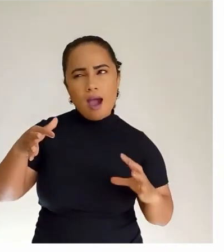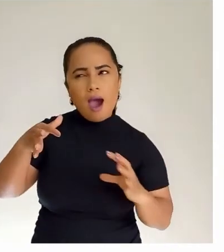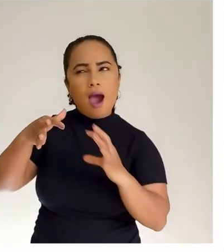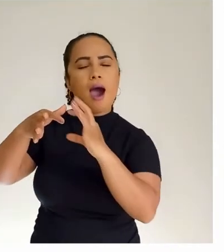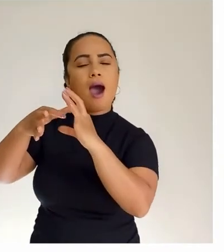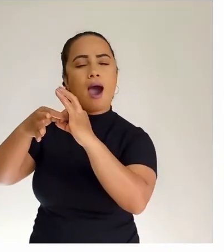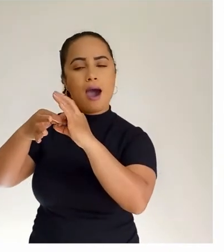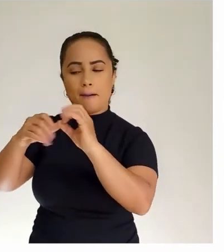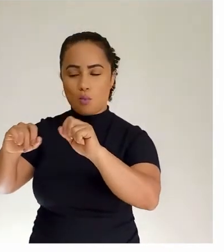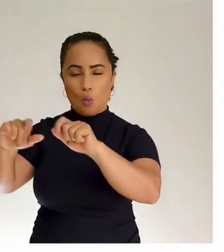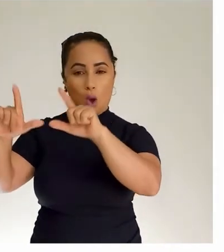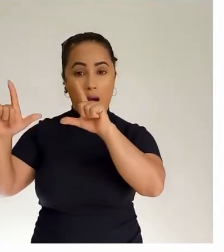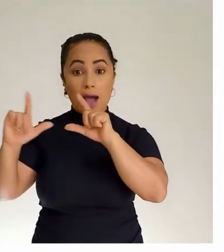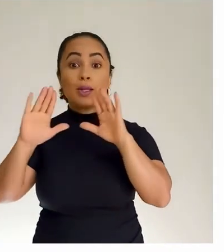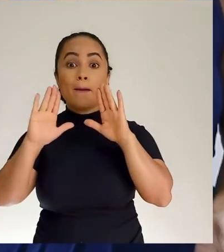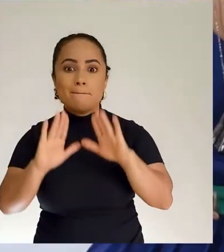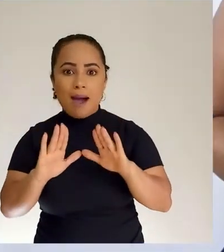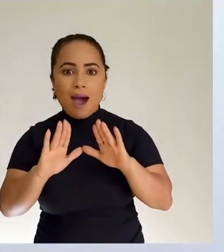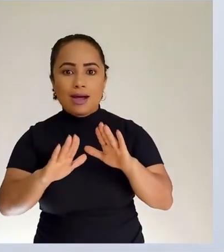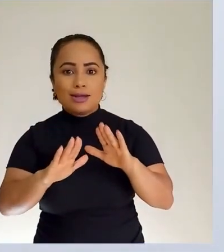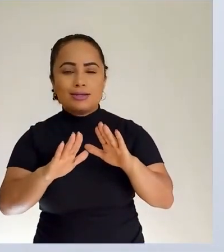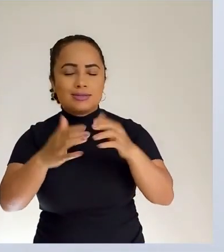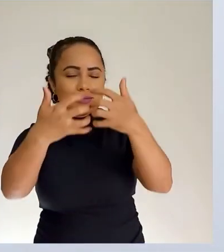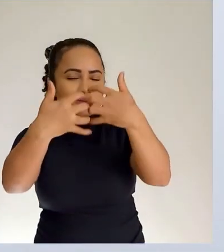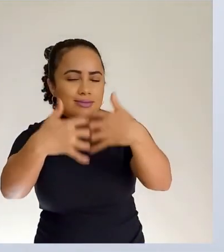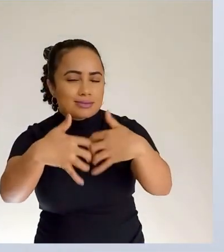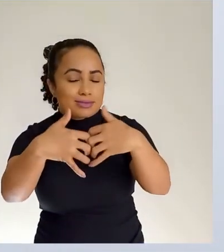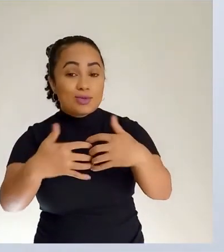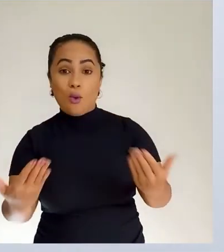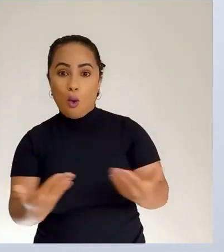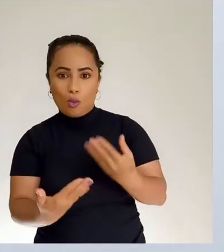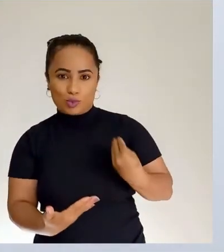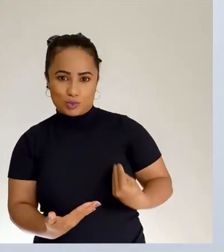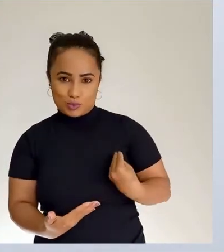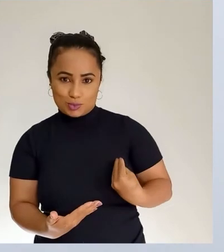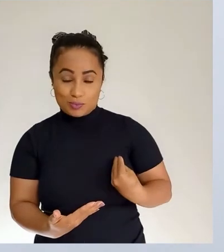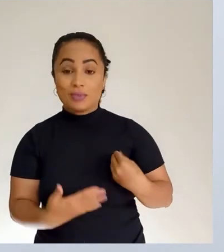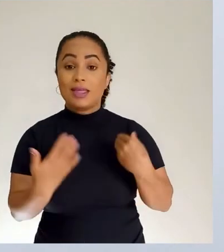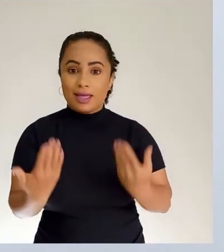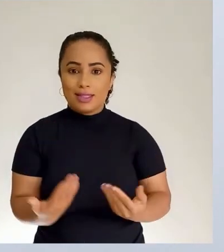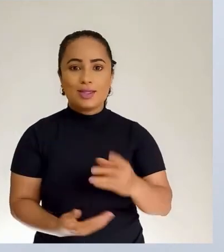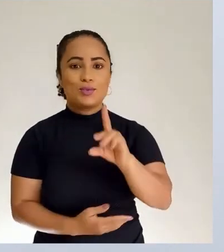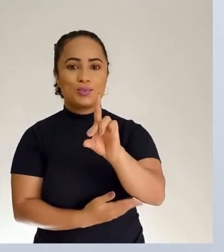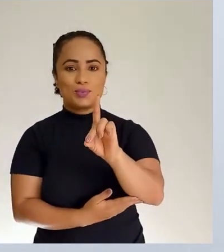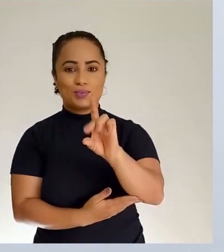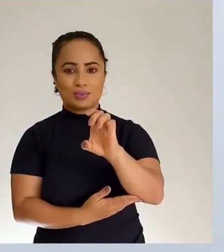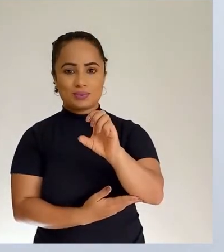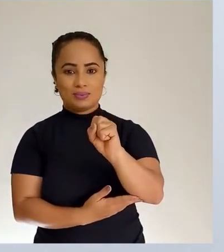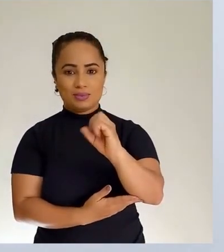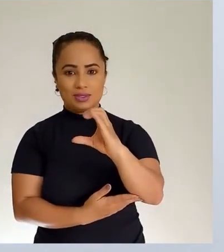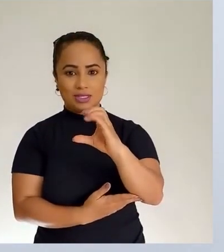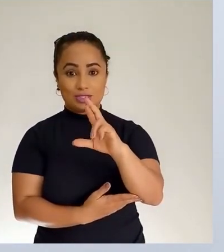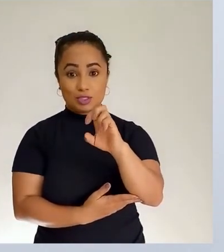diferente próprio do seu tempo. Então, o descritor 5 é interpretar texto com auxílio de material